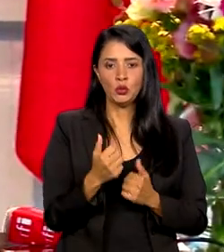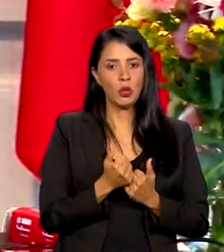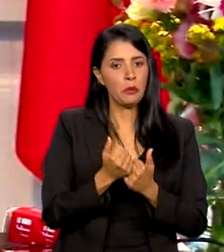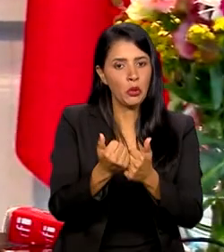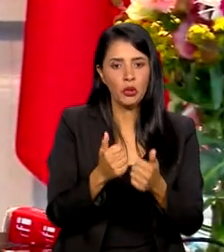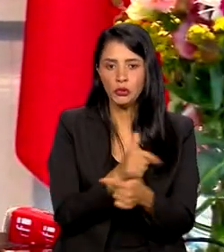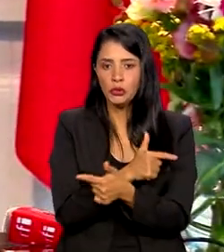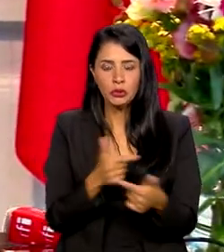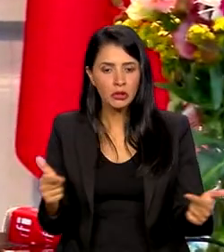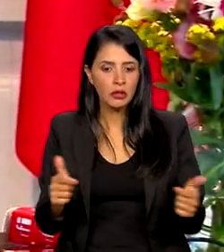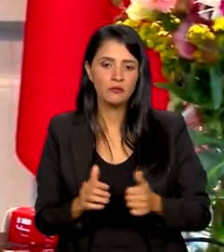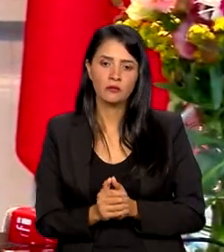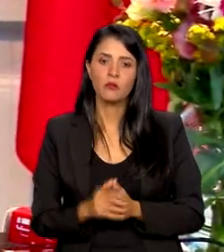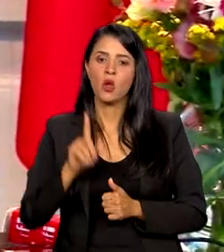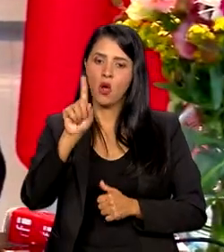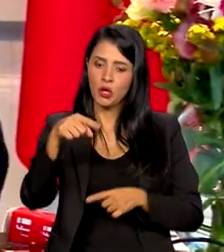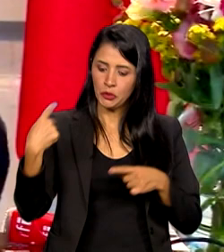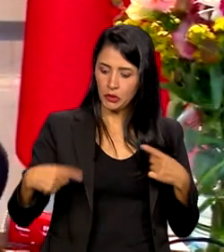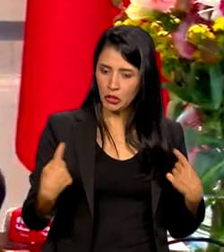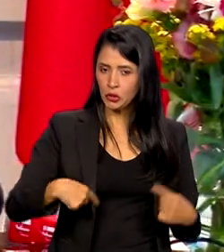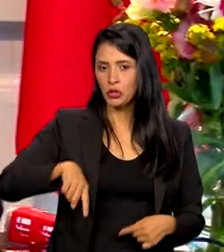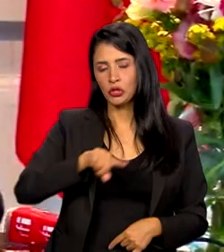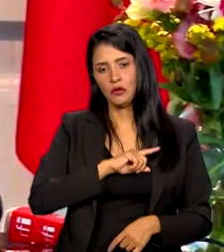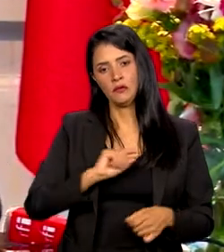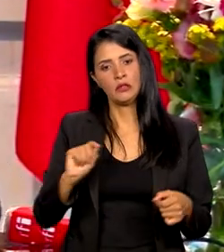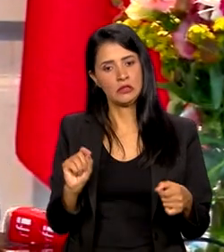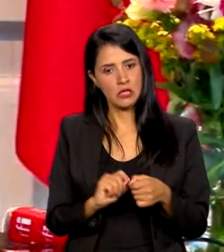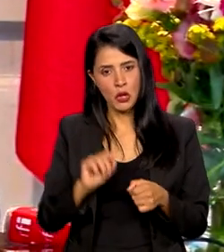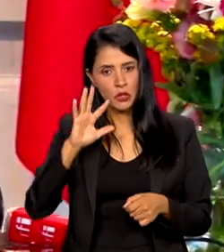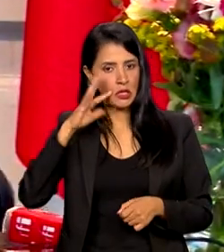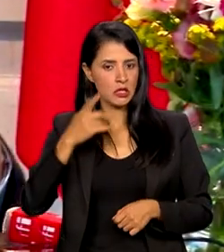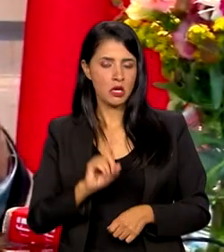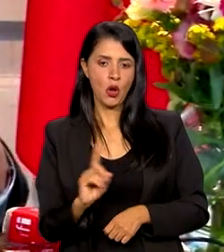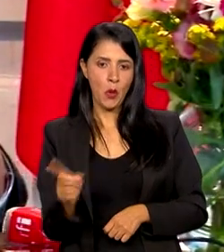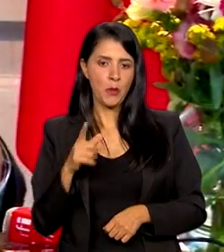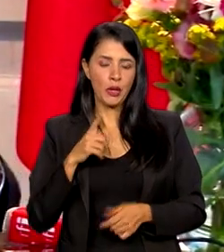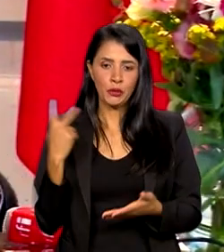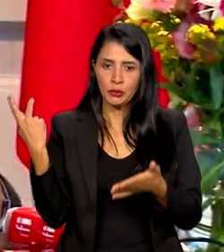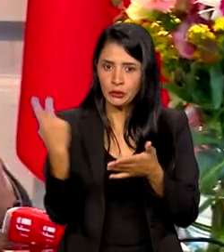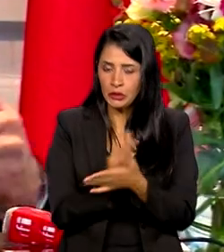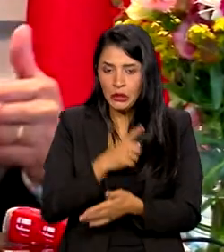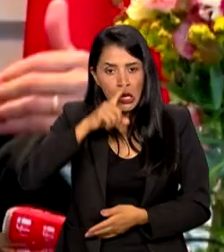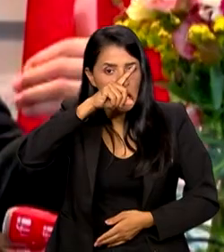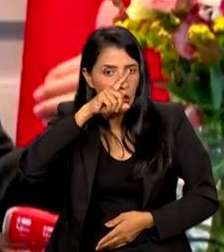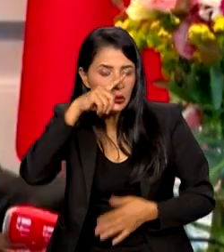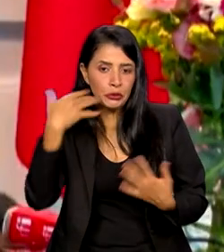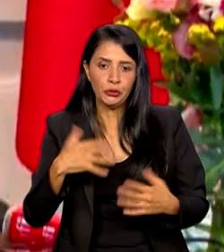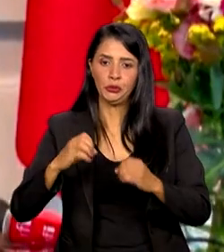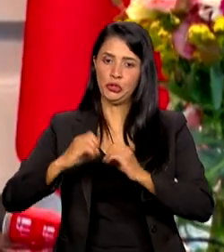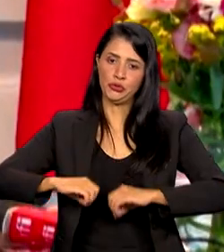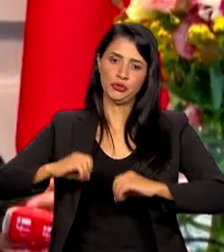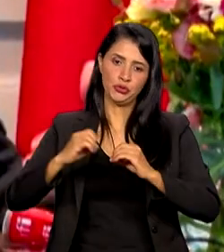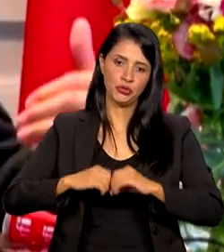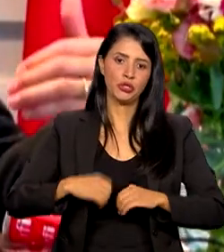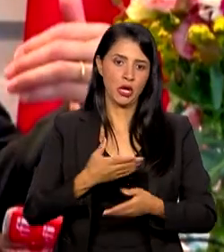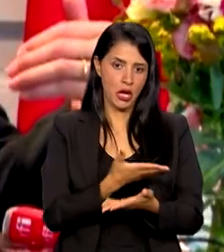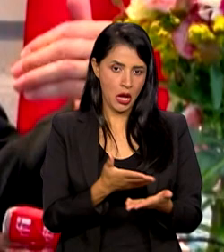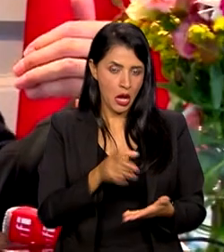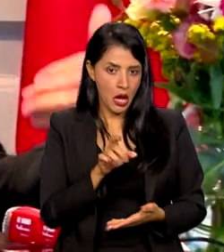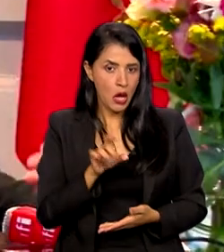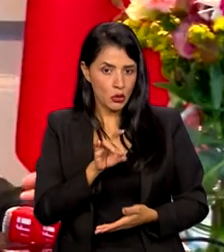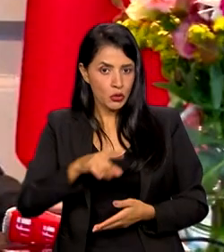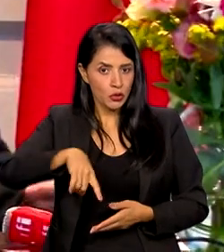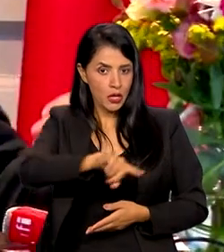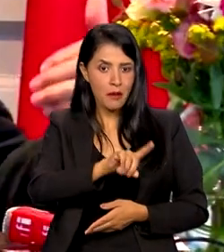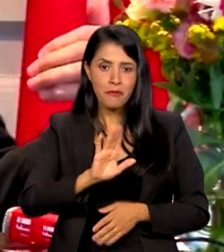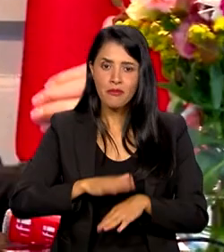estamos fazendo. Nós não queremos nos precipitar em nenhuma decisão para não correr risco de prejudicar não só o